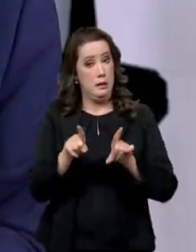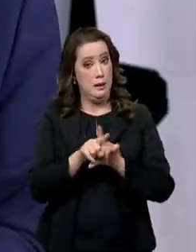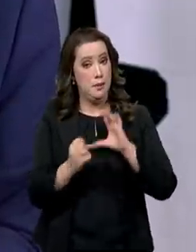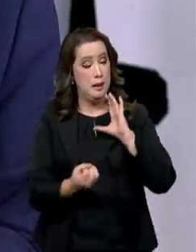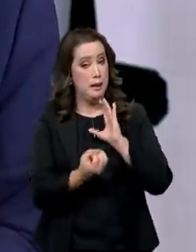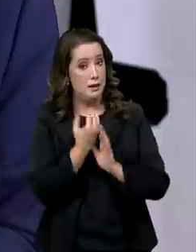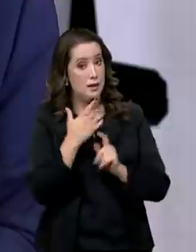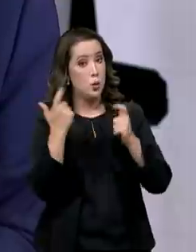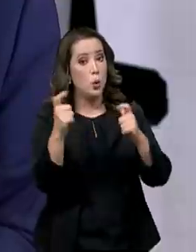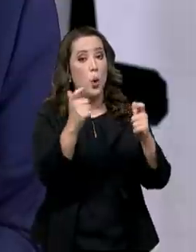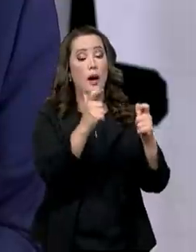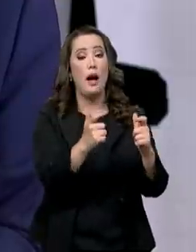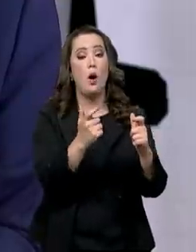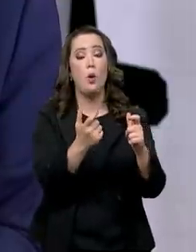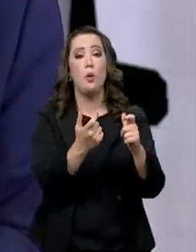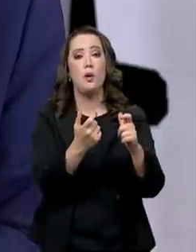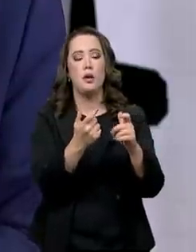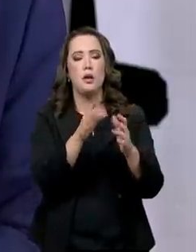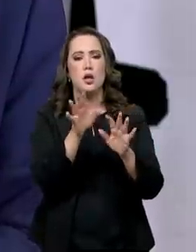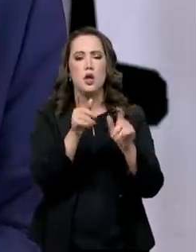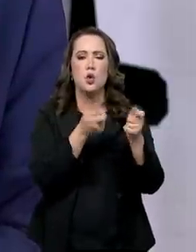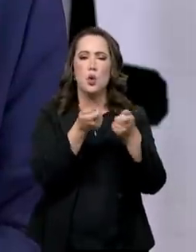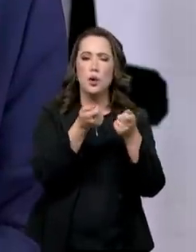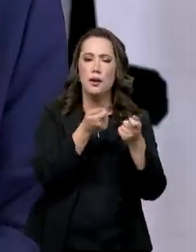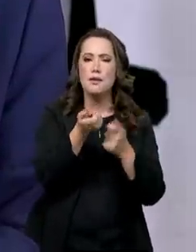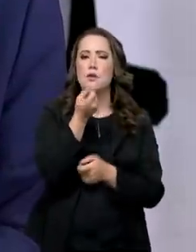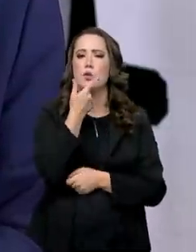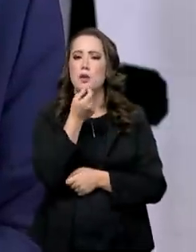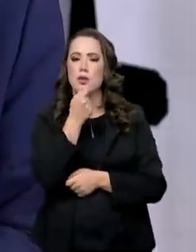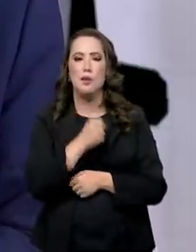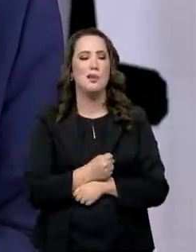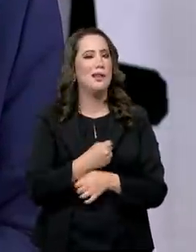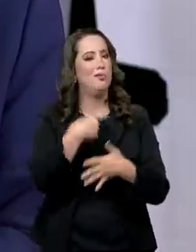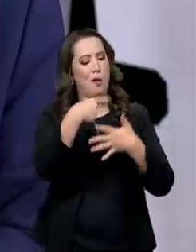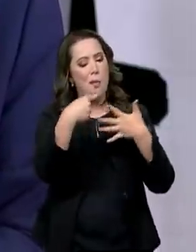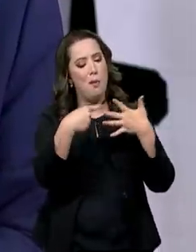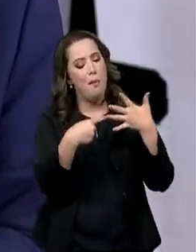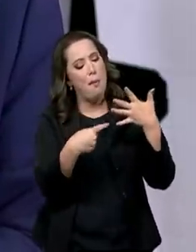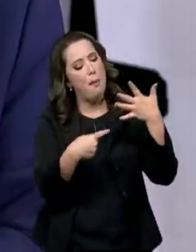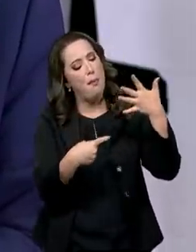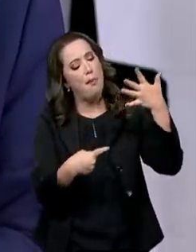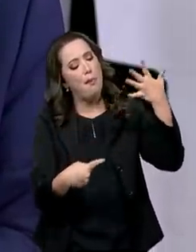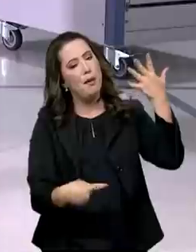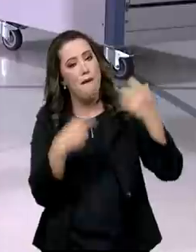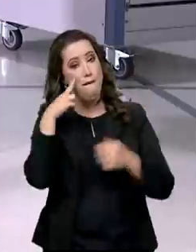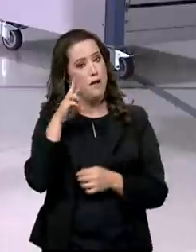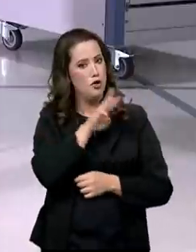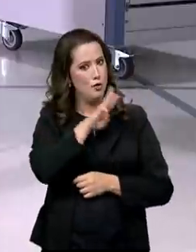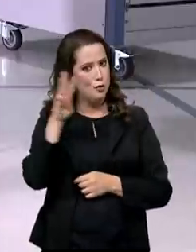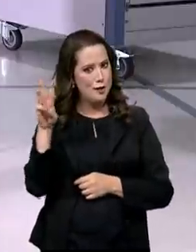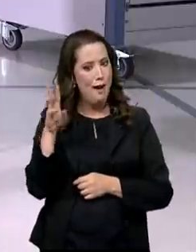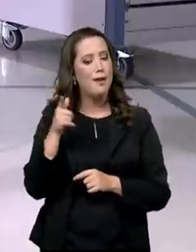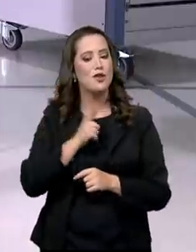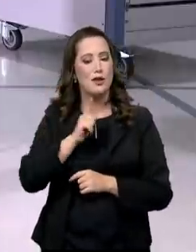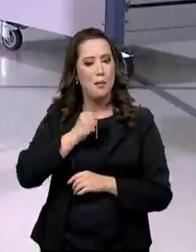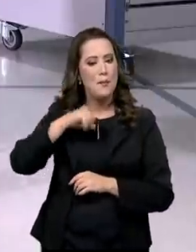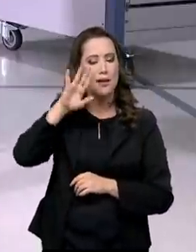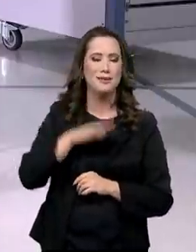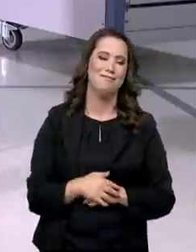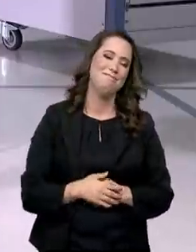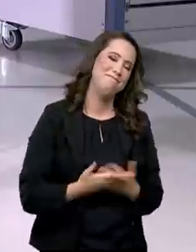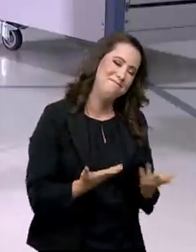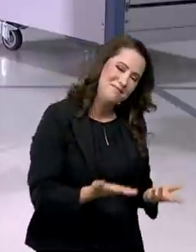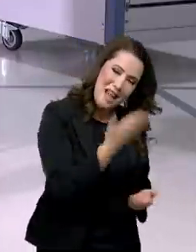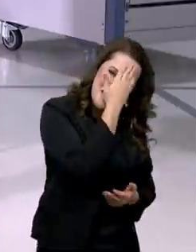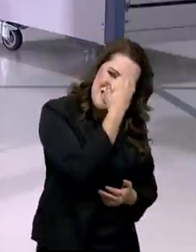Medicamentos também. E olha, tem uma lista enorme. Gente, entra no site lá para saber mais. Ministro, muito obrigada